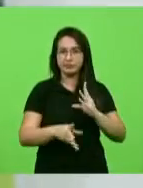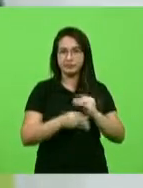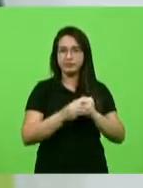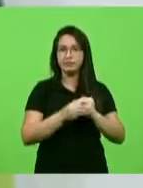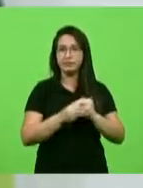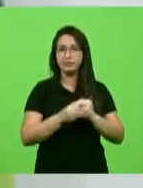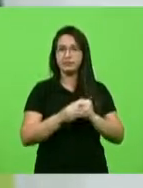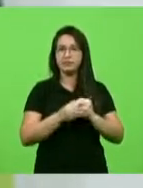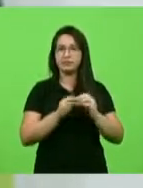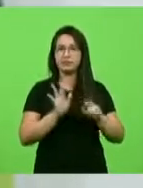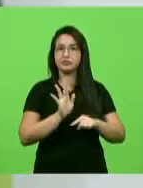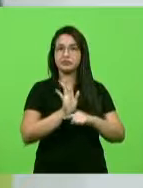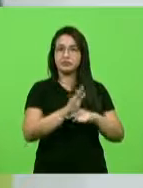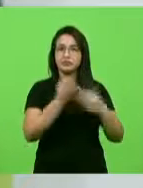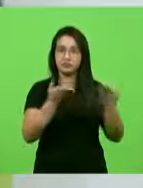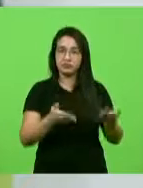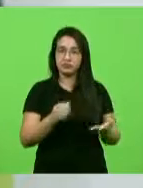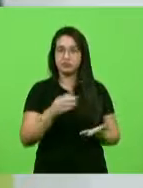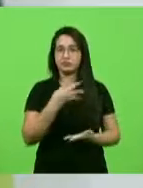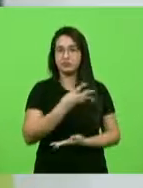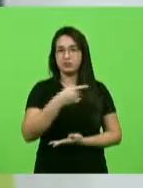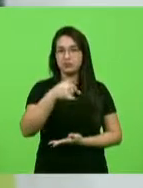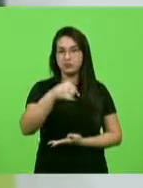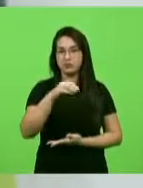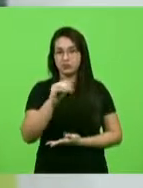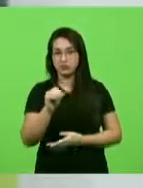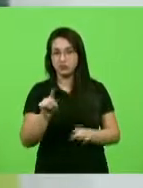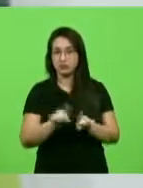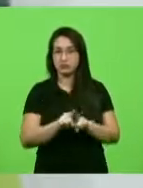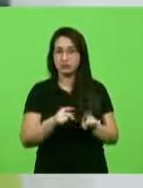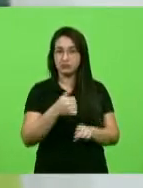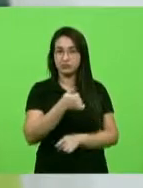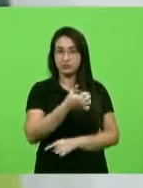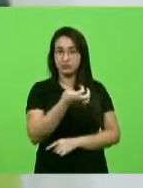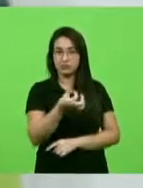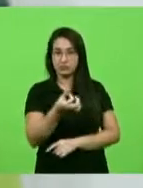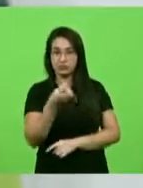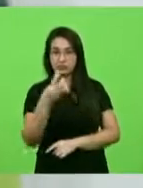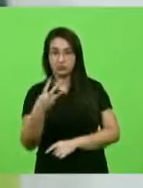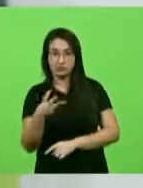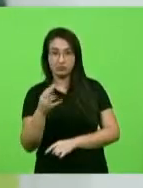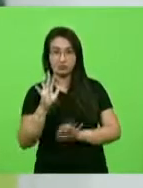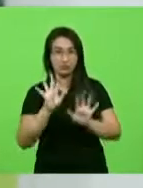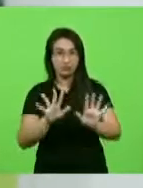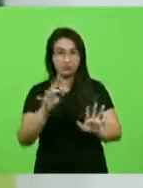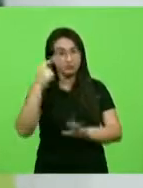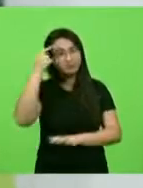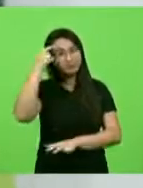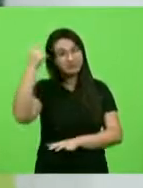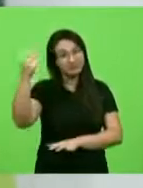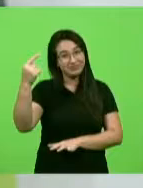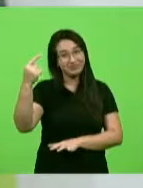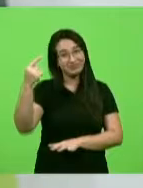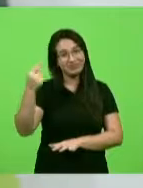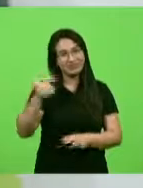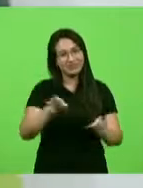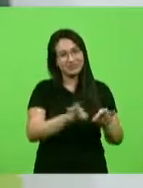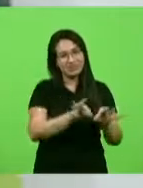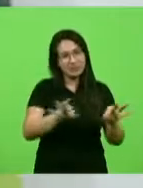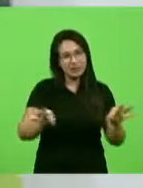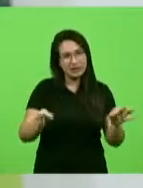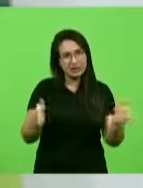também a 470 163 mas se lembrar desse importante pedacinho de rodovia